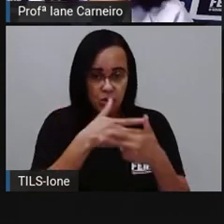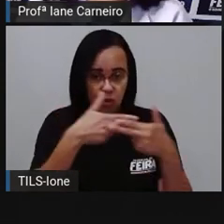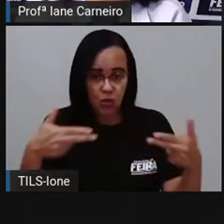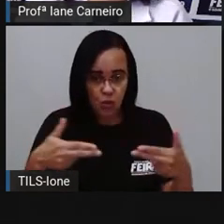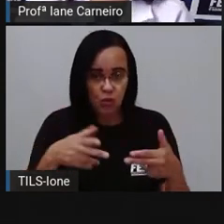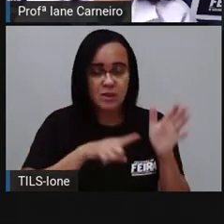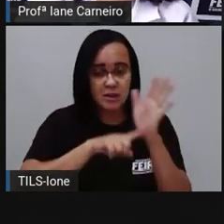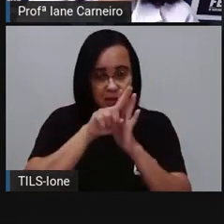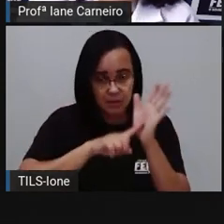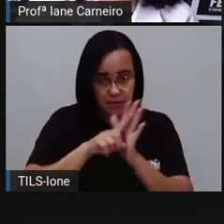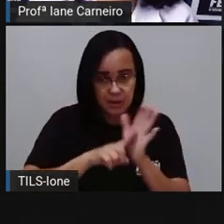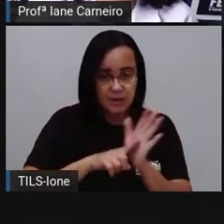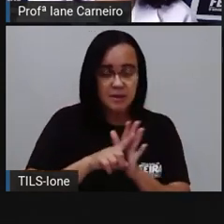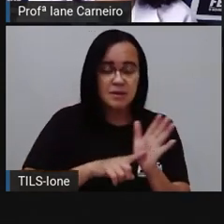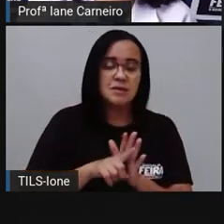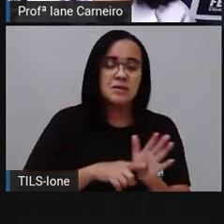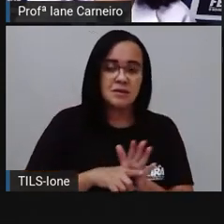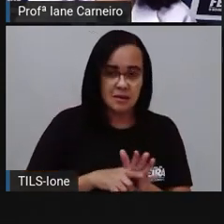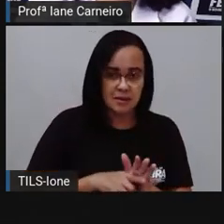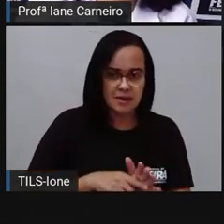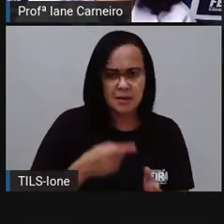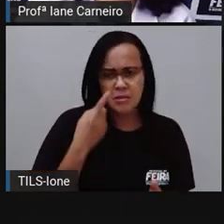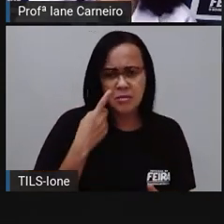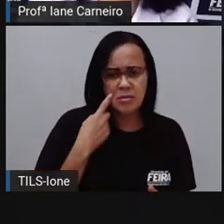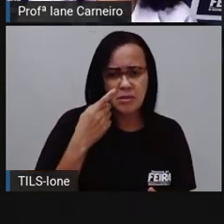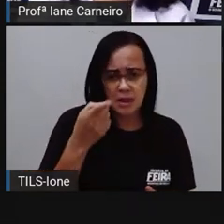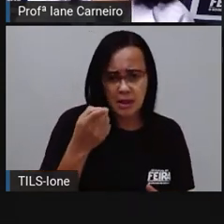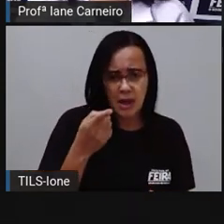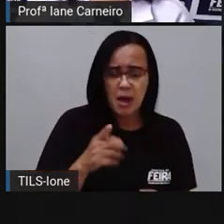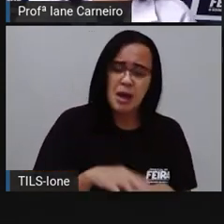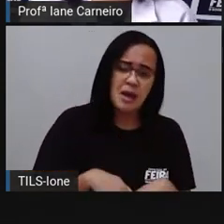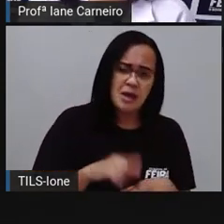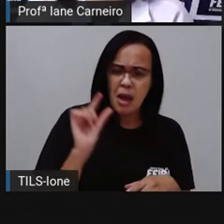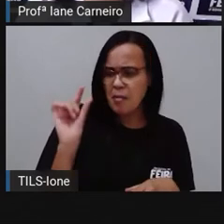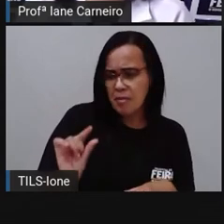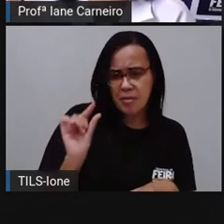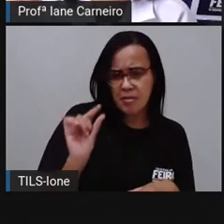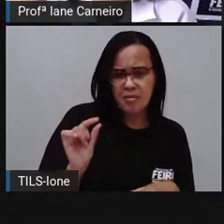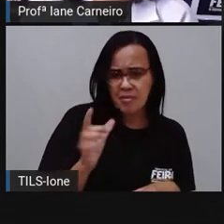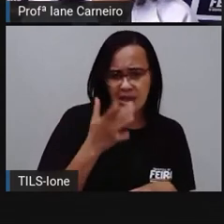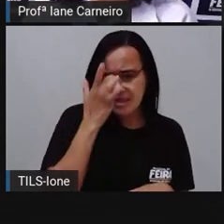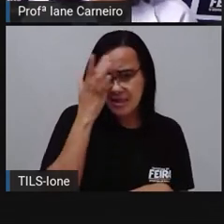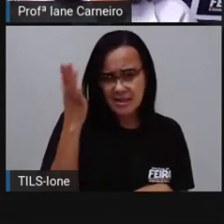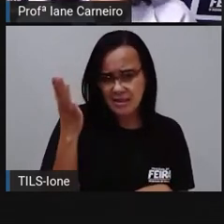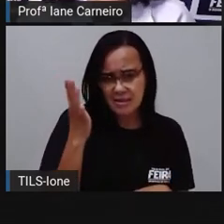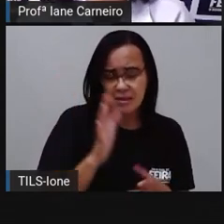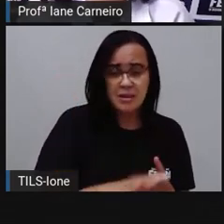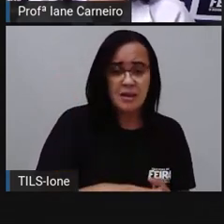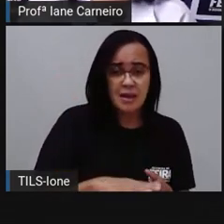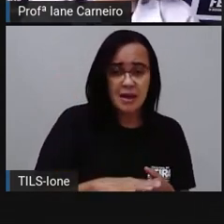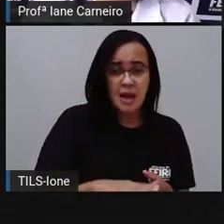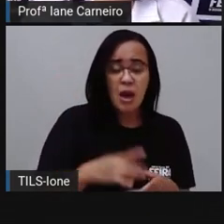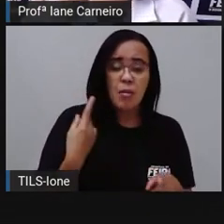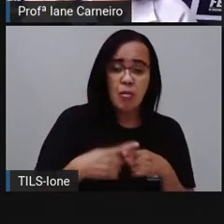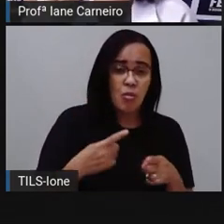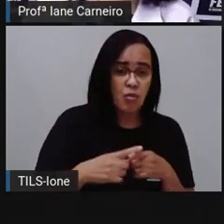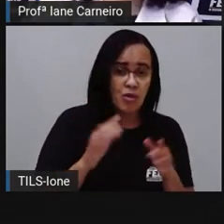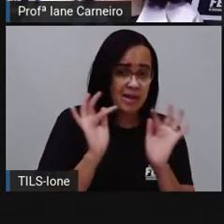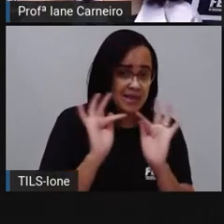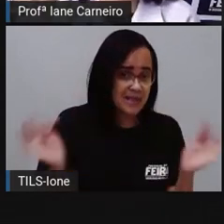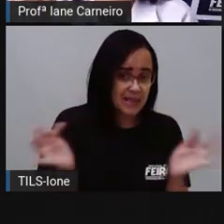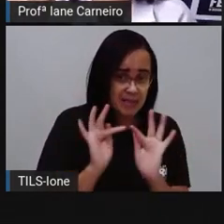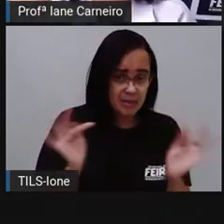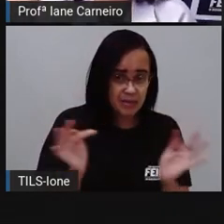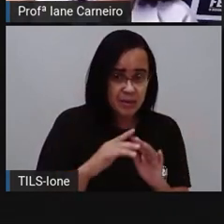pesquisando. Então, nesse caso aqui, a gente está pesquisando coisas bem pequenininhas, porque são nossos familiares. Então, tem família de